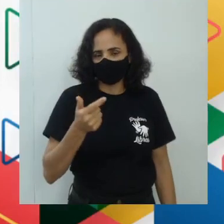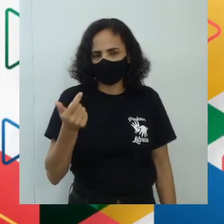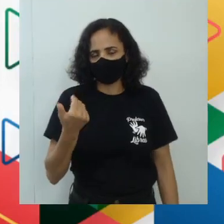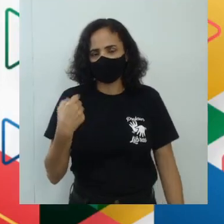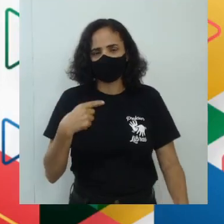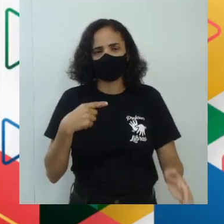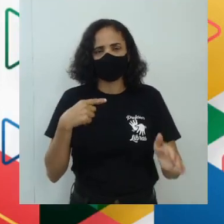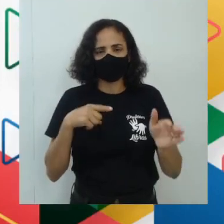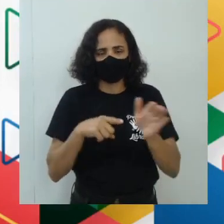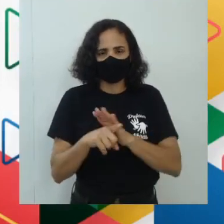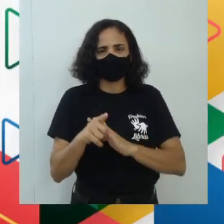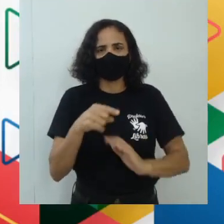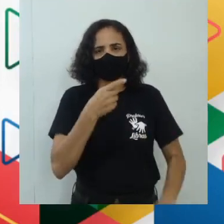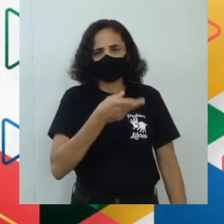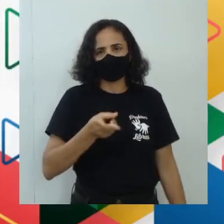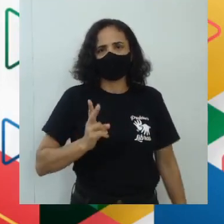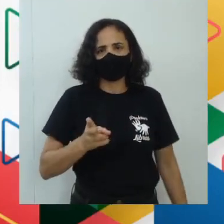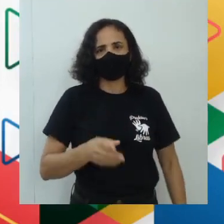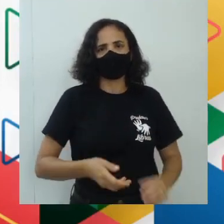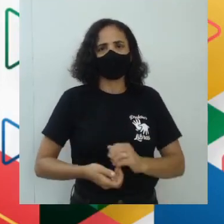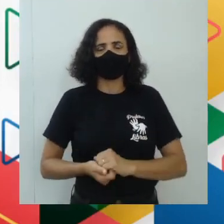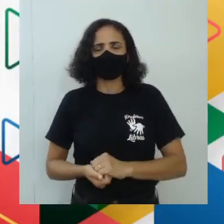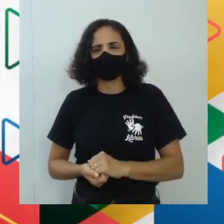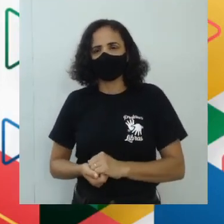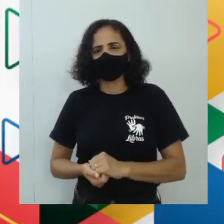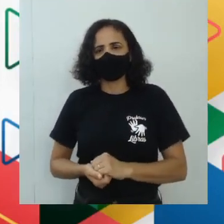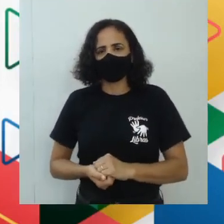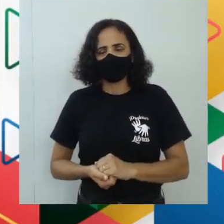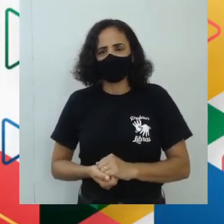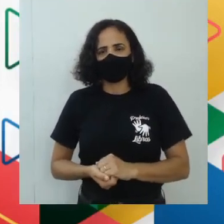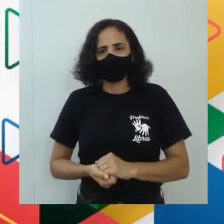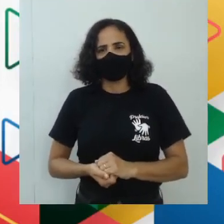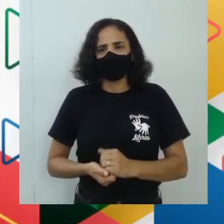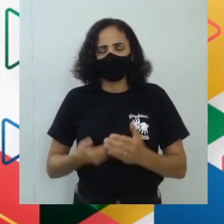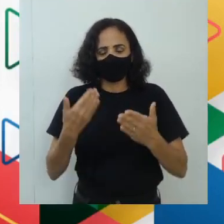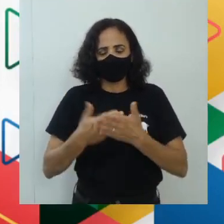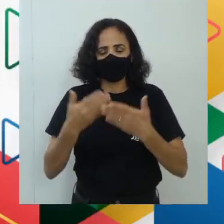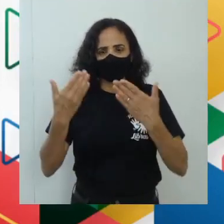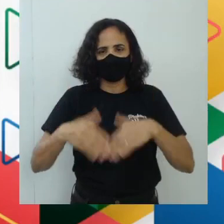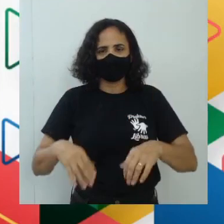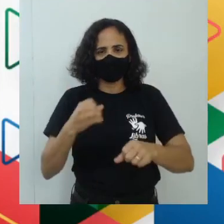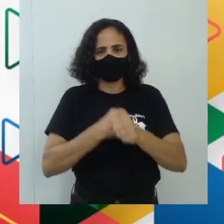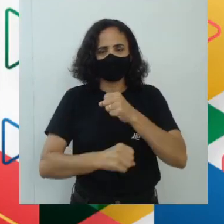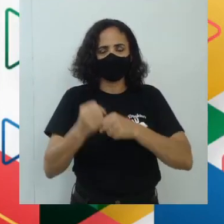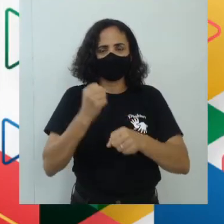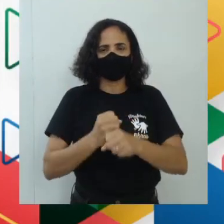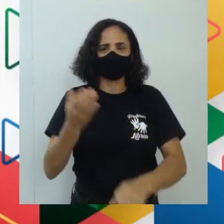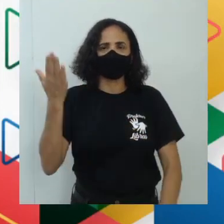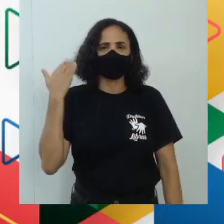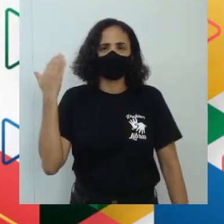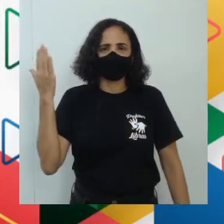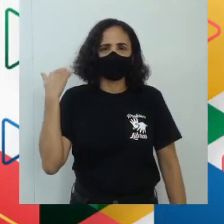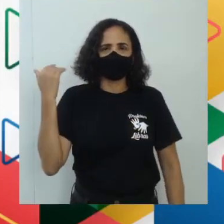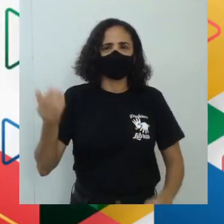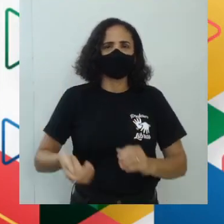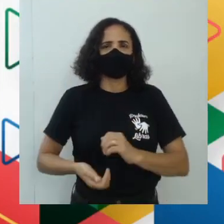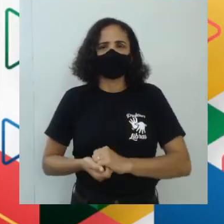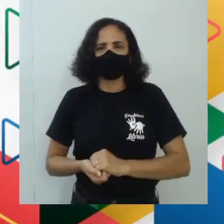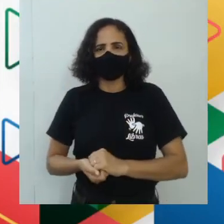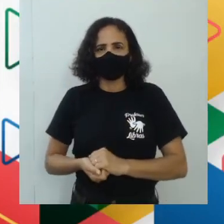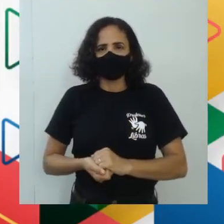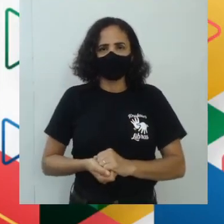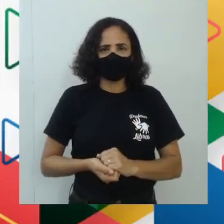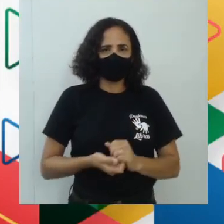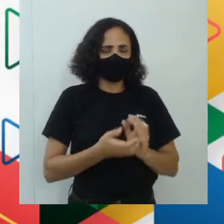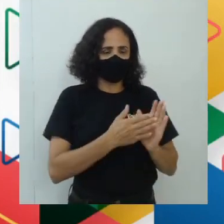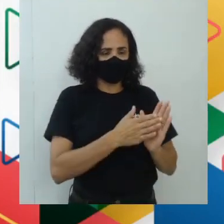do que ligeiro muito bem vamos lá essa também é da prova do ano passado sobre a Gênesis ou